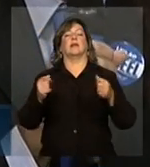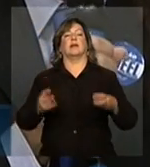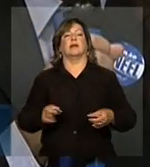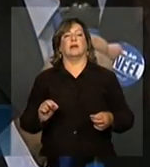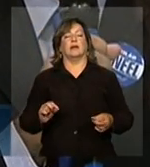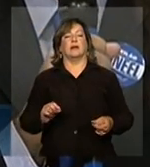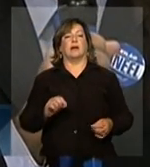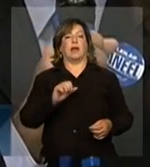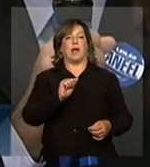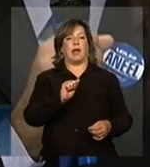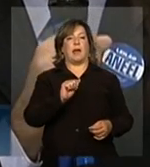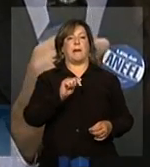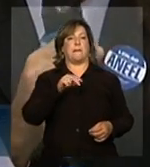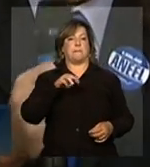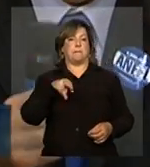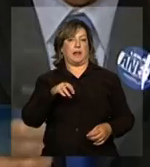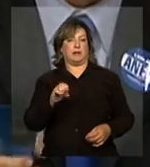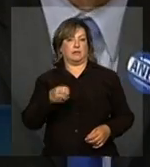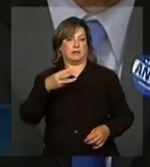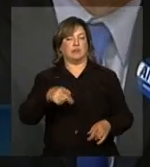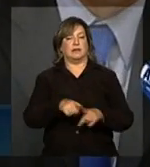há menos três e três irmãos, como eu falei.